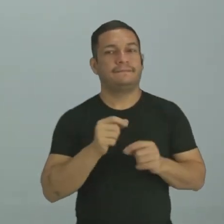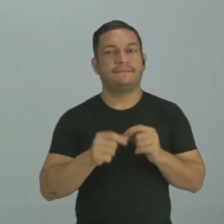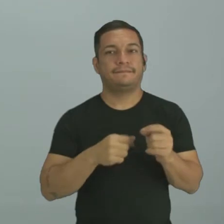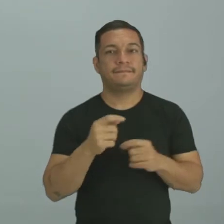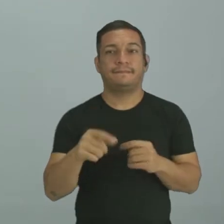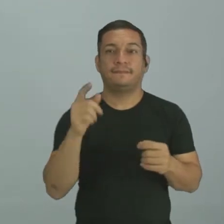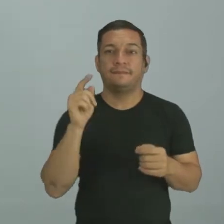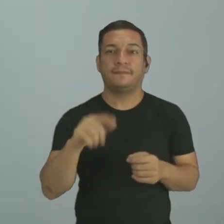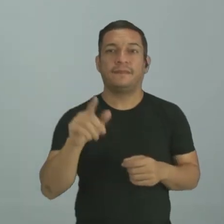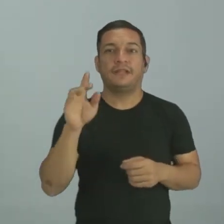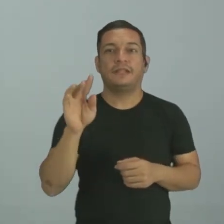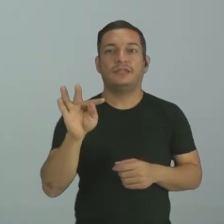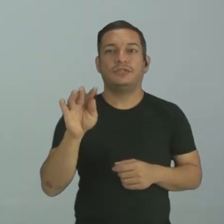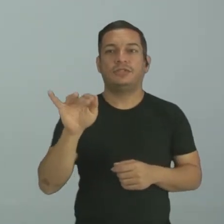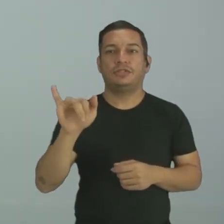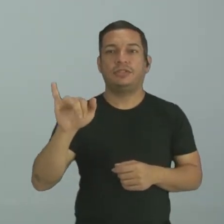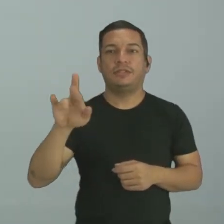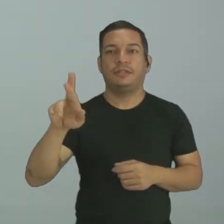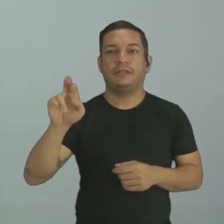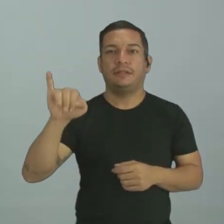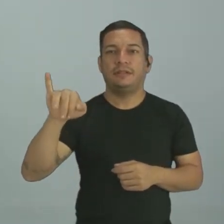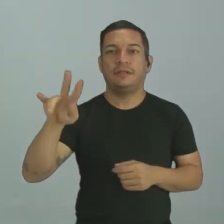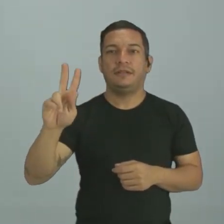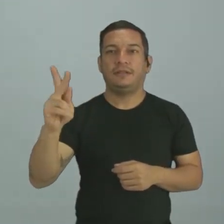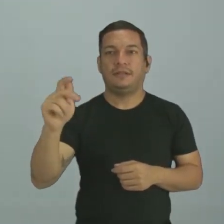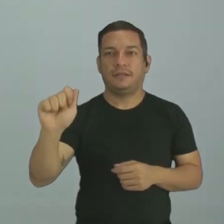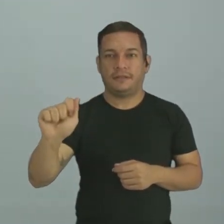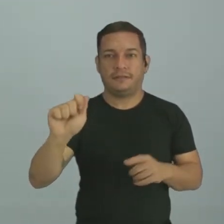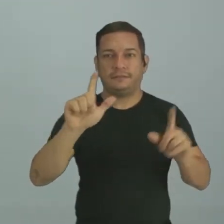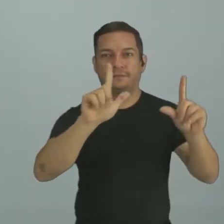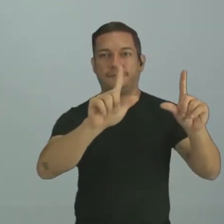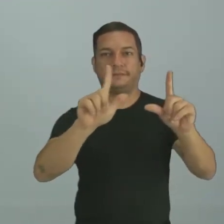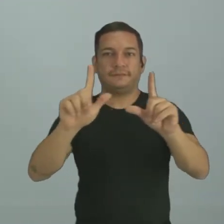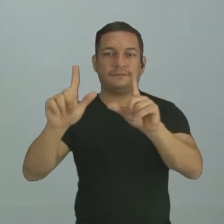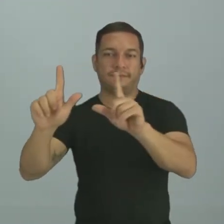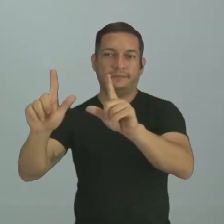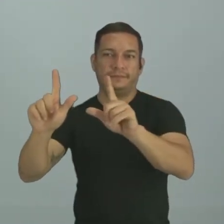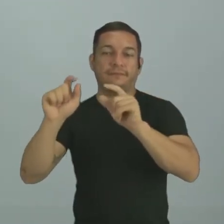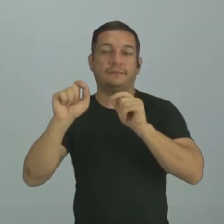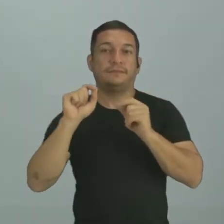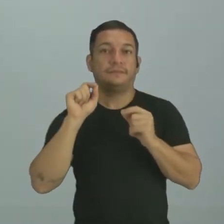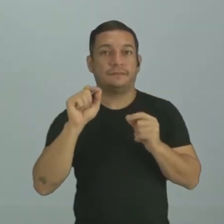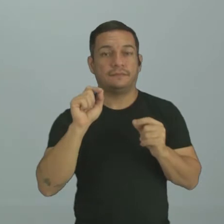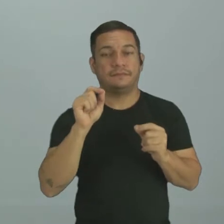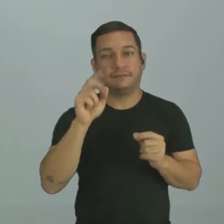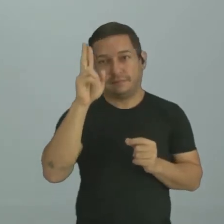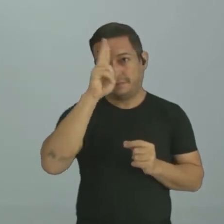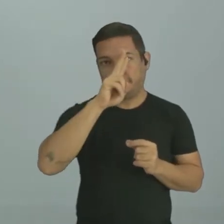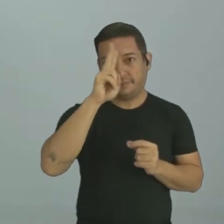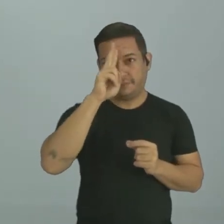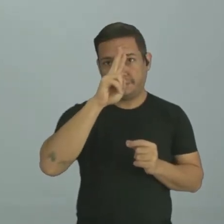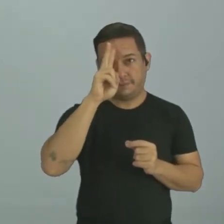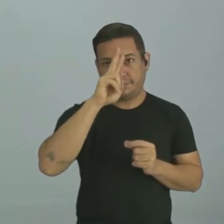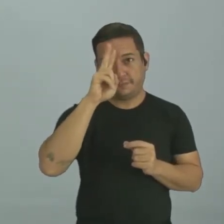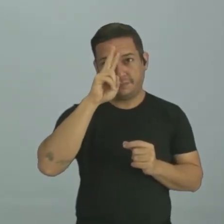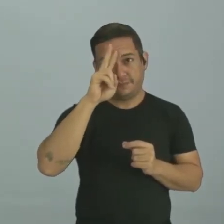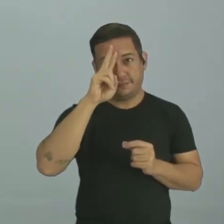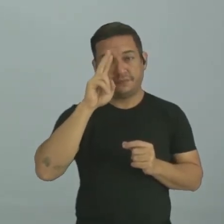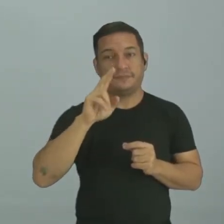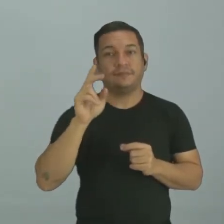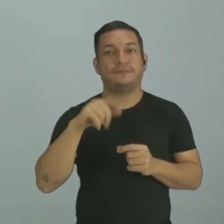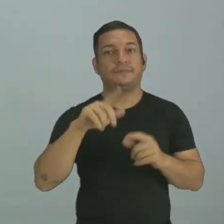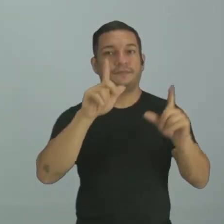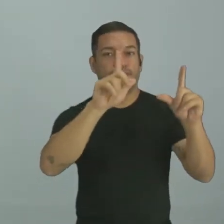falando de tirinhas, que é uma ramificação, é uma parte da nossa história em